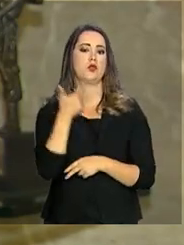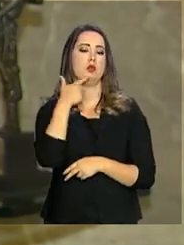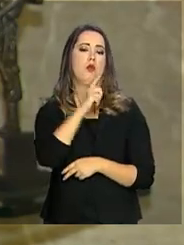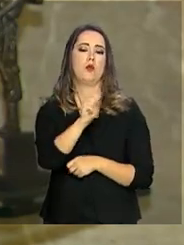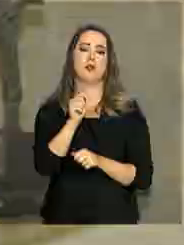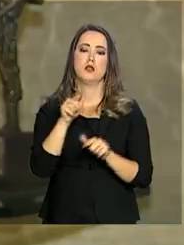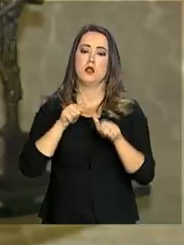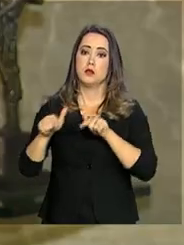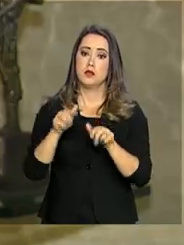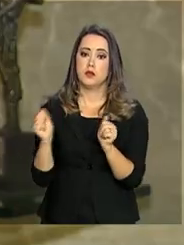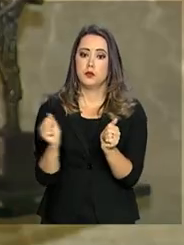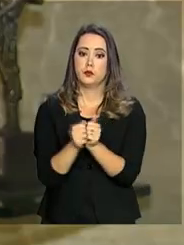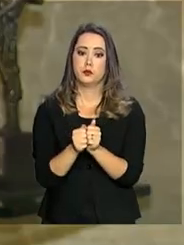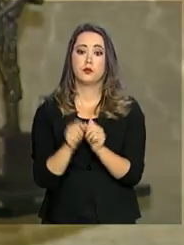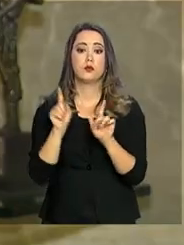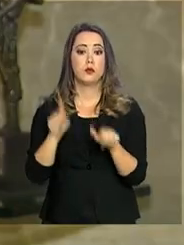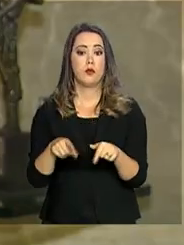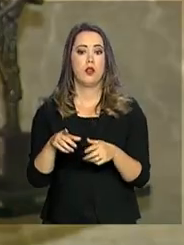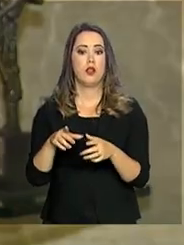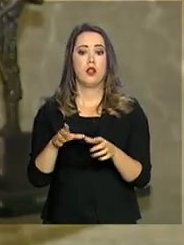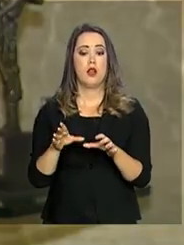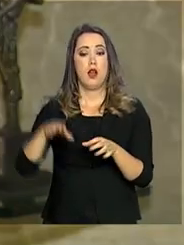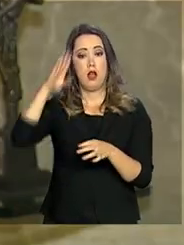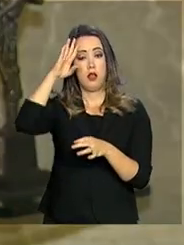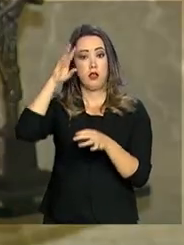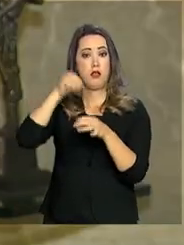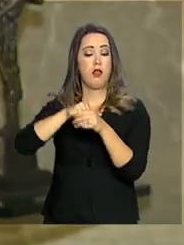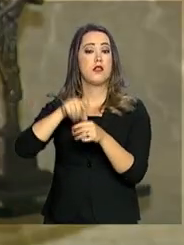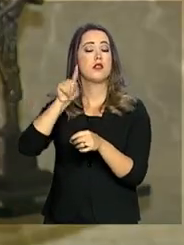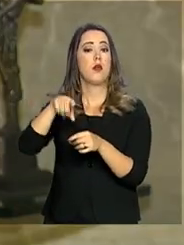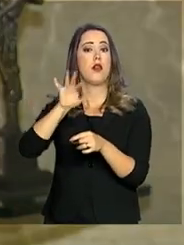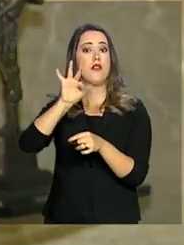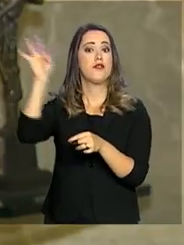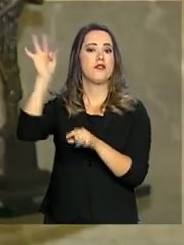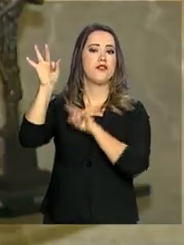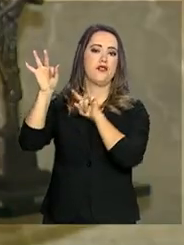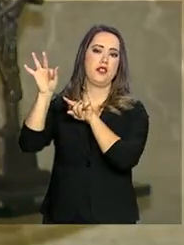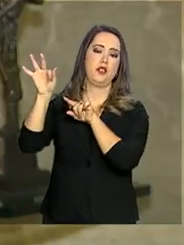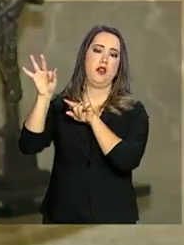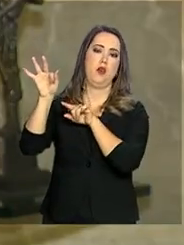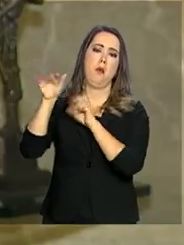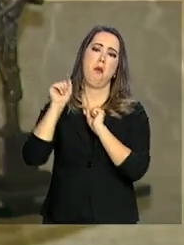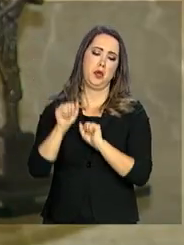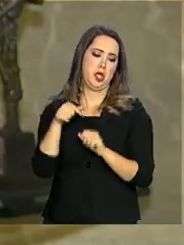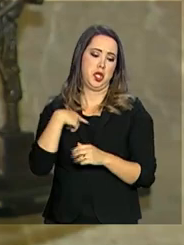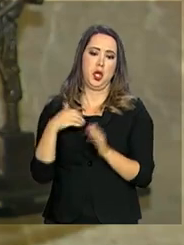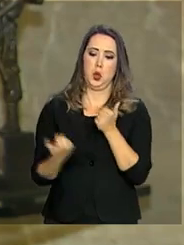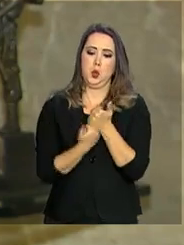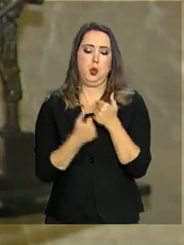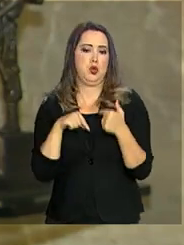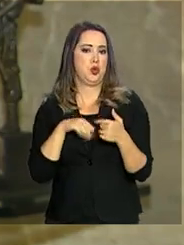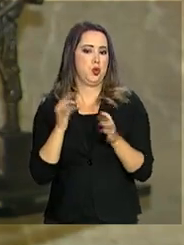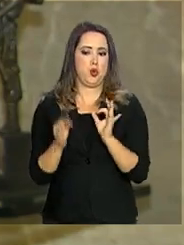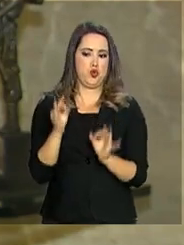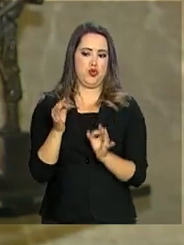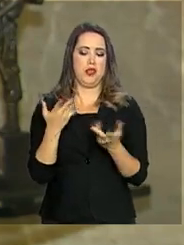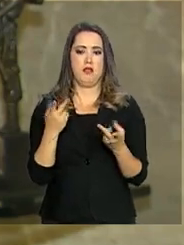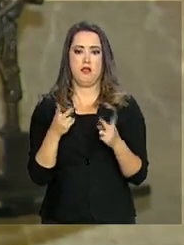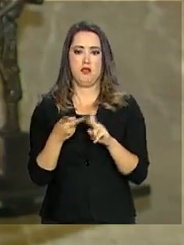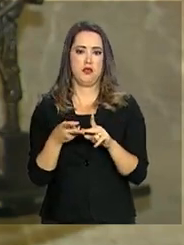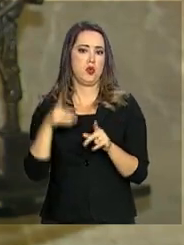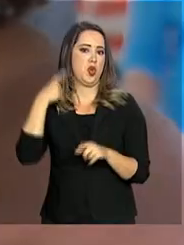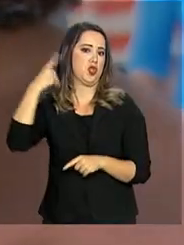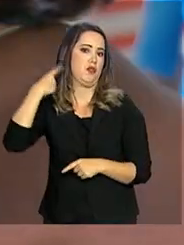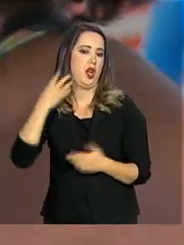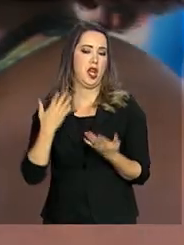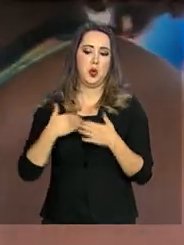agilizar. Então, a intervenção é federal. E poderia estar aqui um juiz, um procurador, uma outra